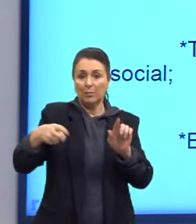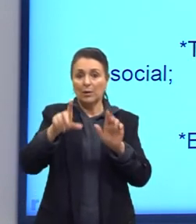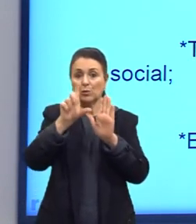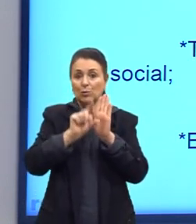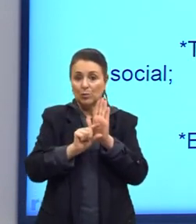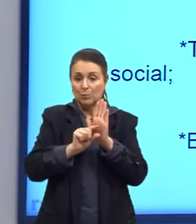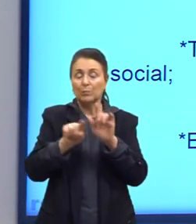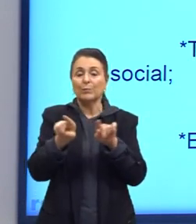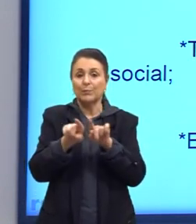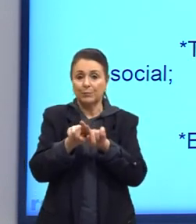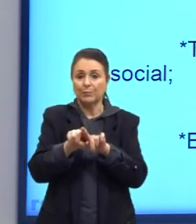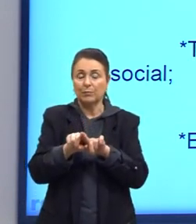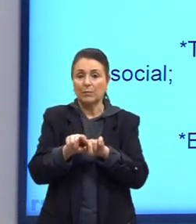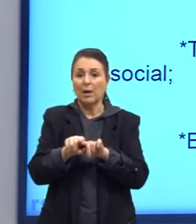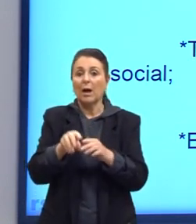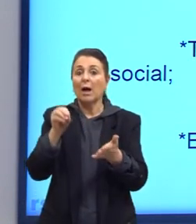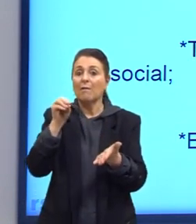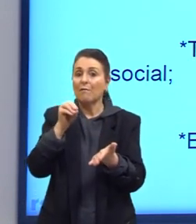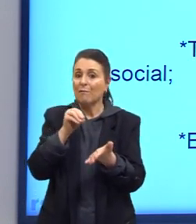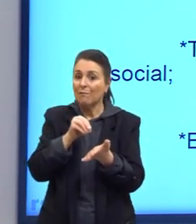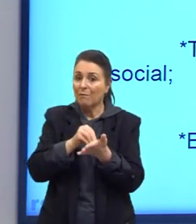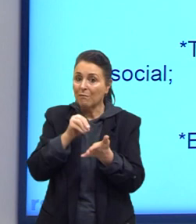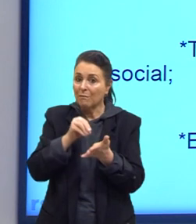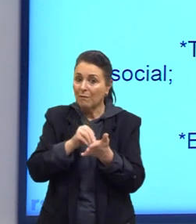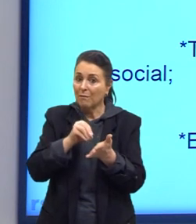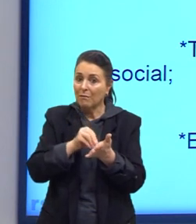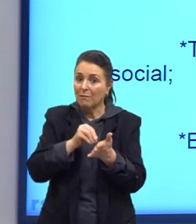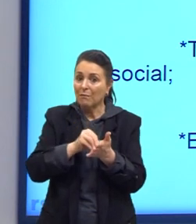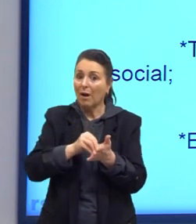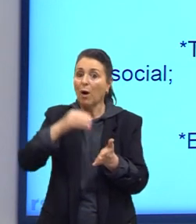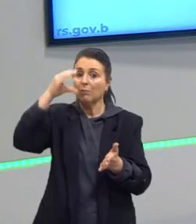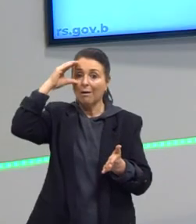impunidade. As leis com impunidade.